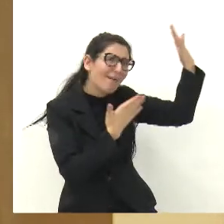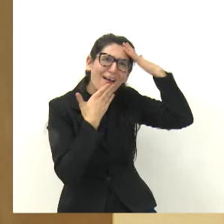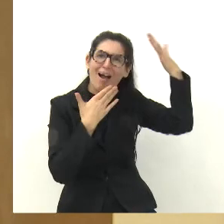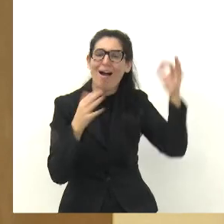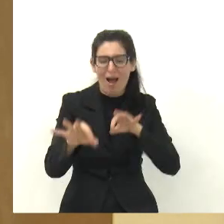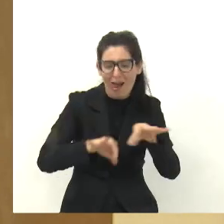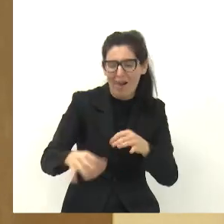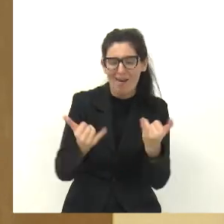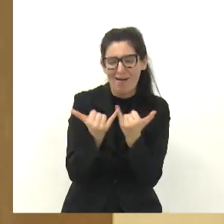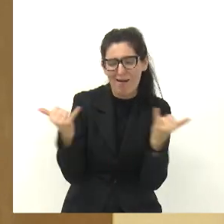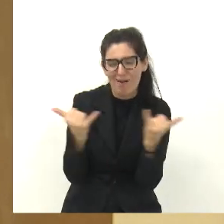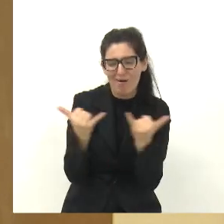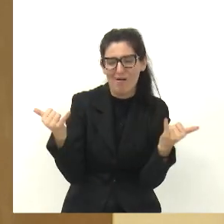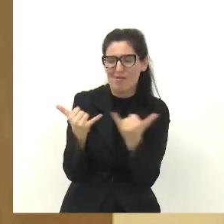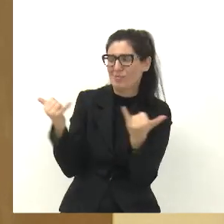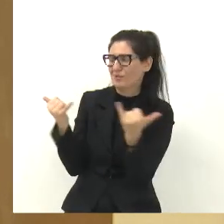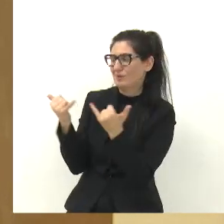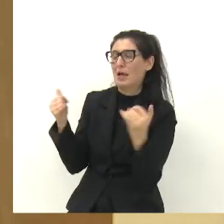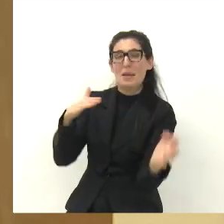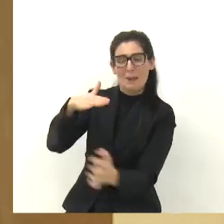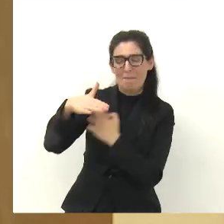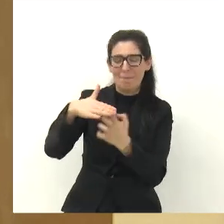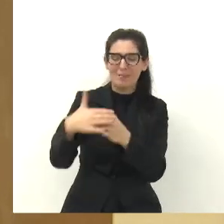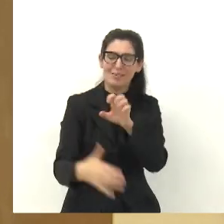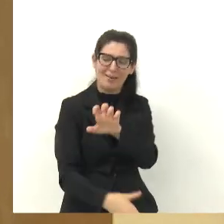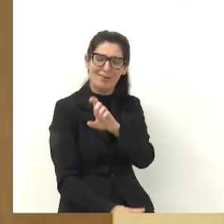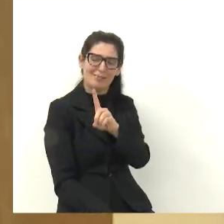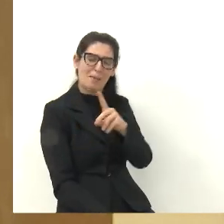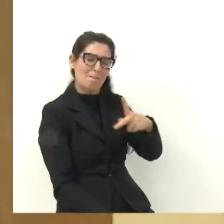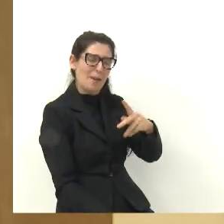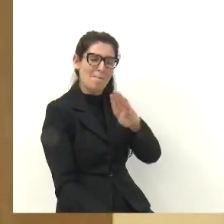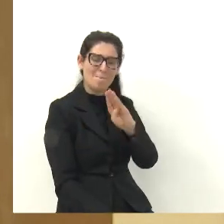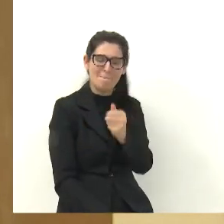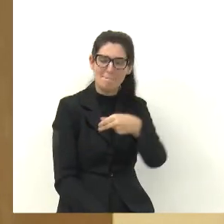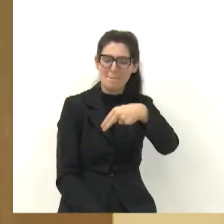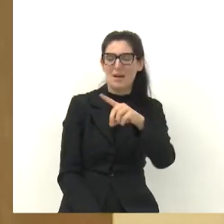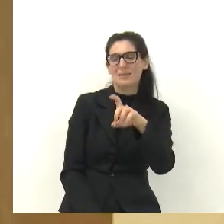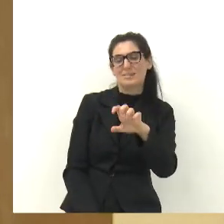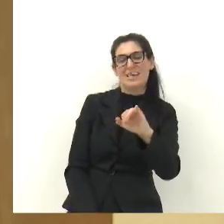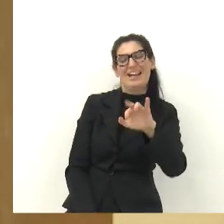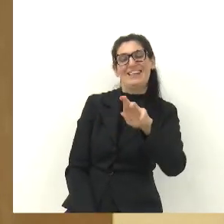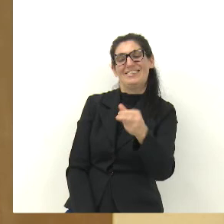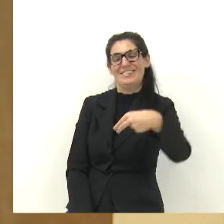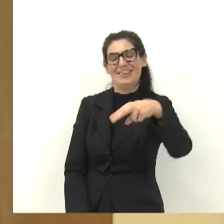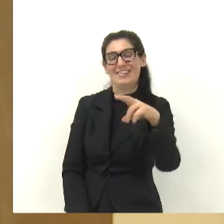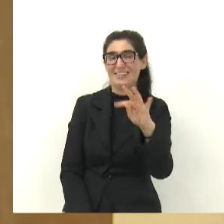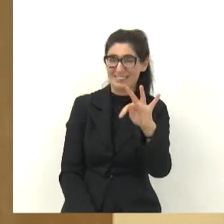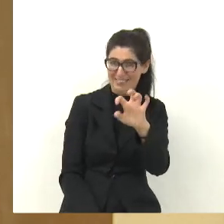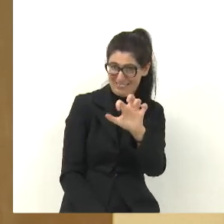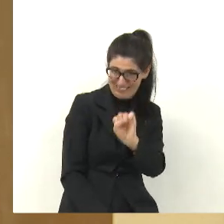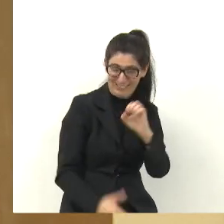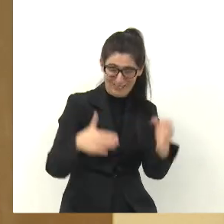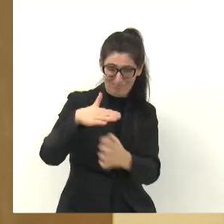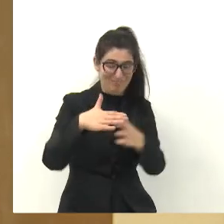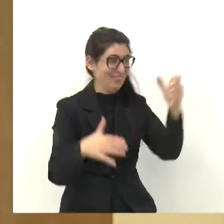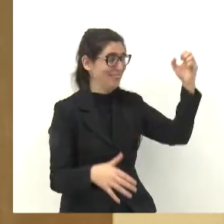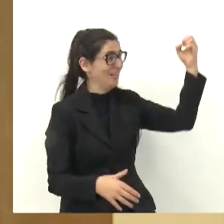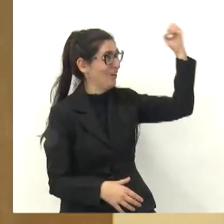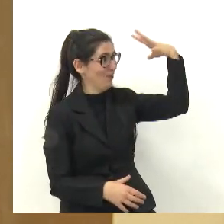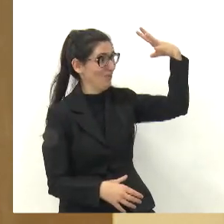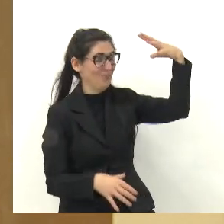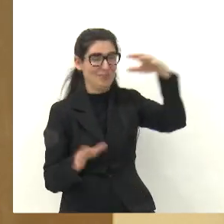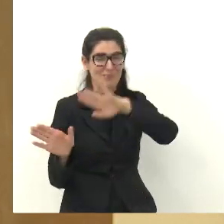e quero em seu nome agradecer a IDP Bandeirantes. E também falar da Humberto Castelo Branco, ali em frente a Ármico,